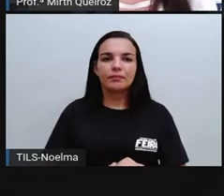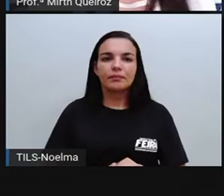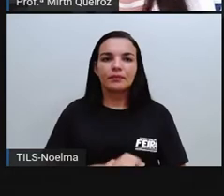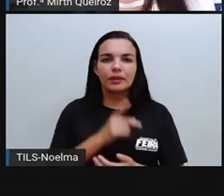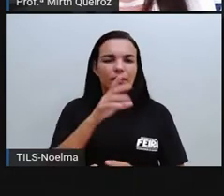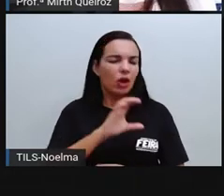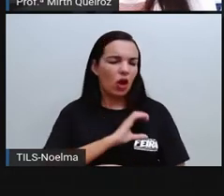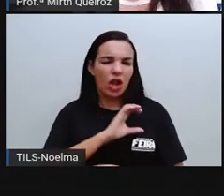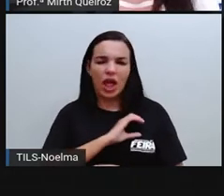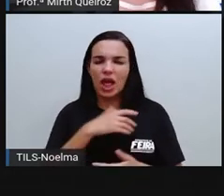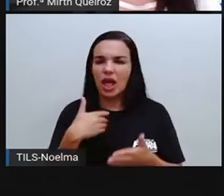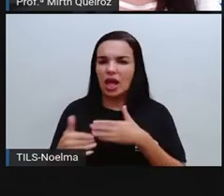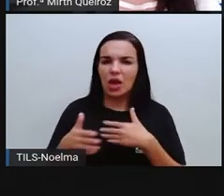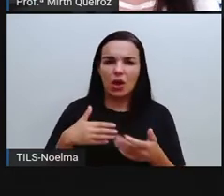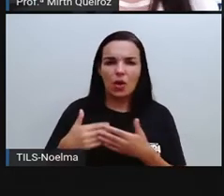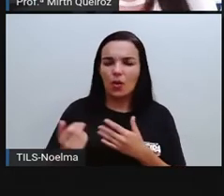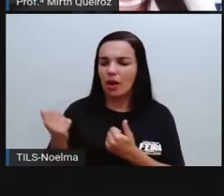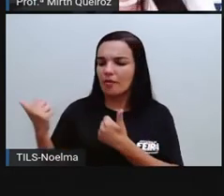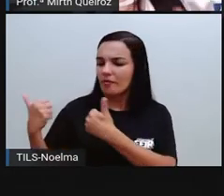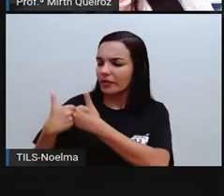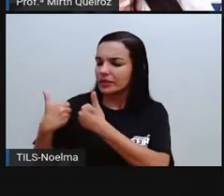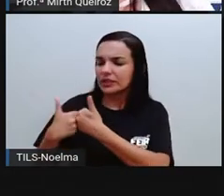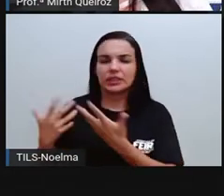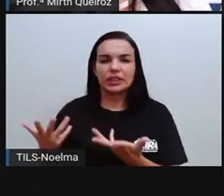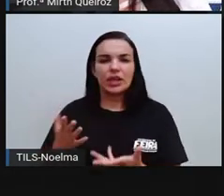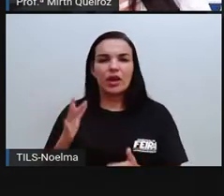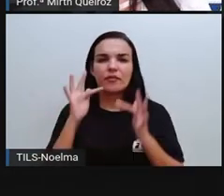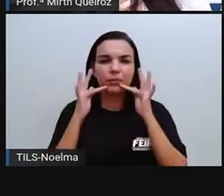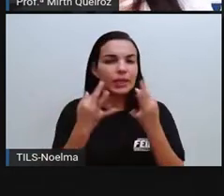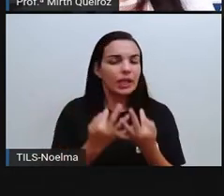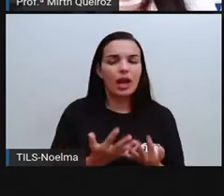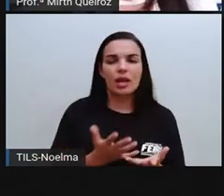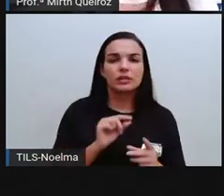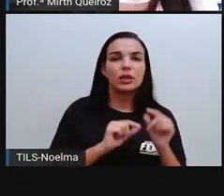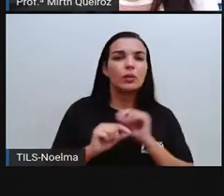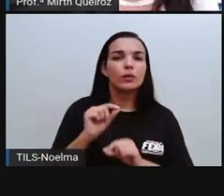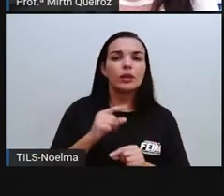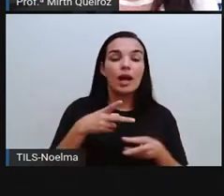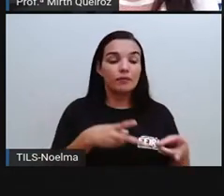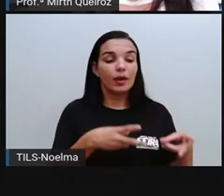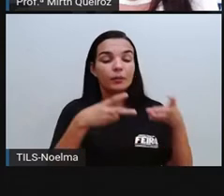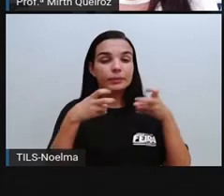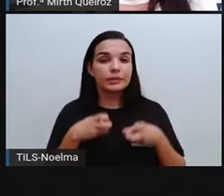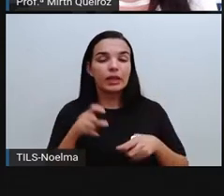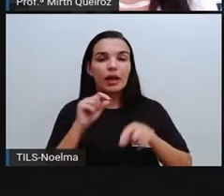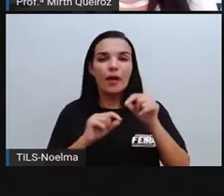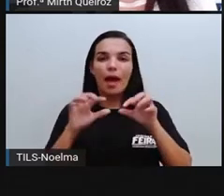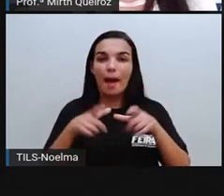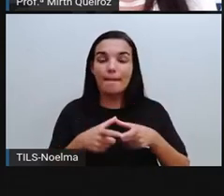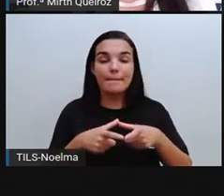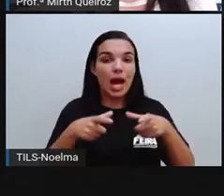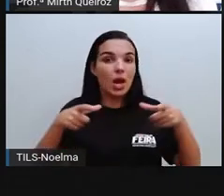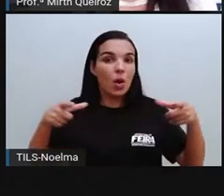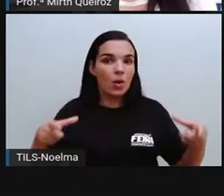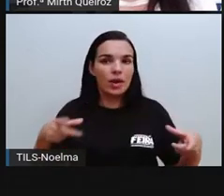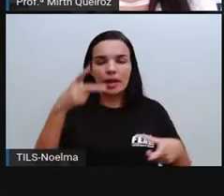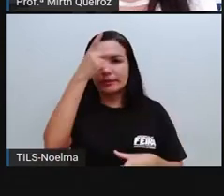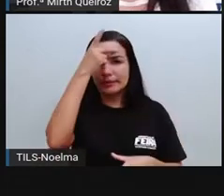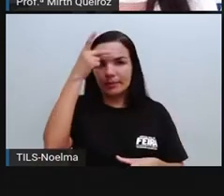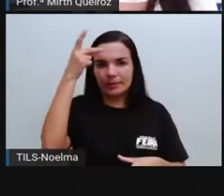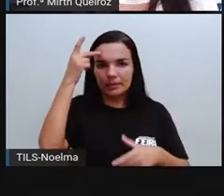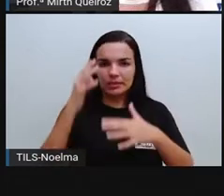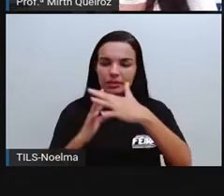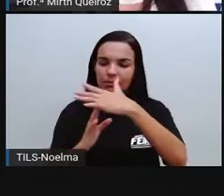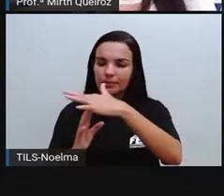colegas, né? Ou entre seus vizinhos, ou entre seus familiares, vocês vão observar que a maioria dos migrantes, claro que nós